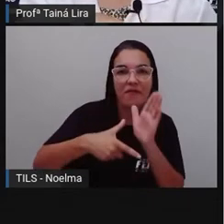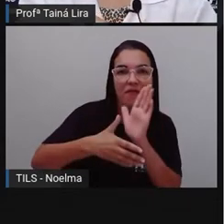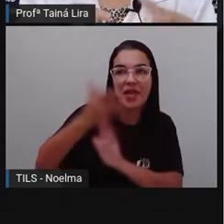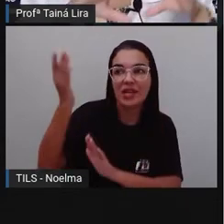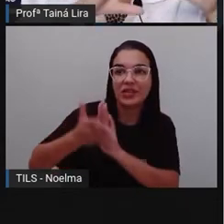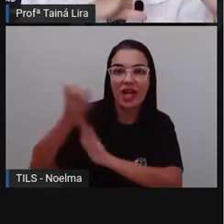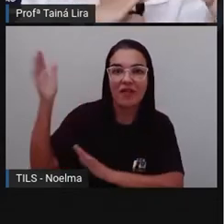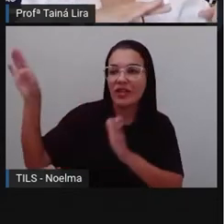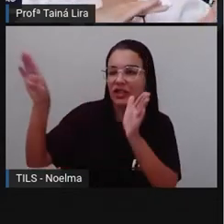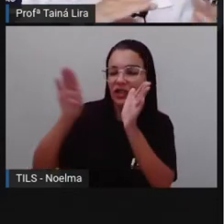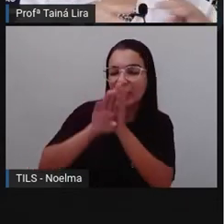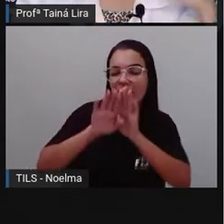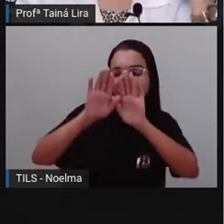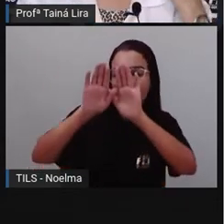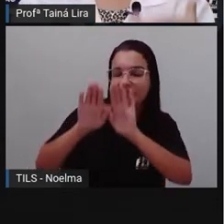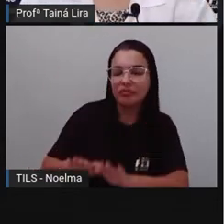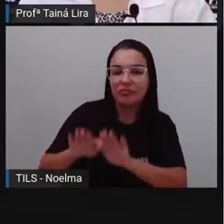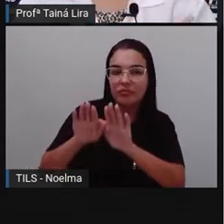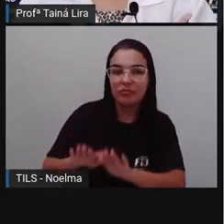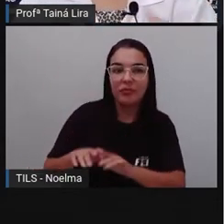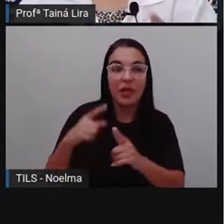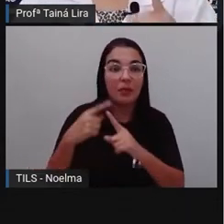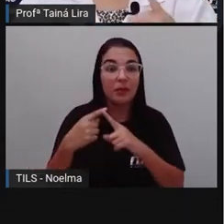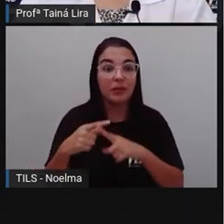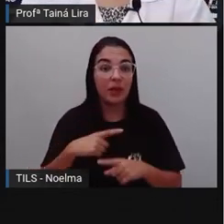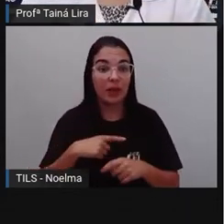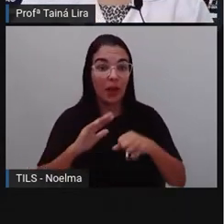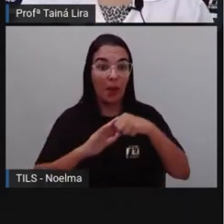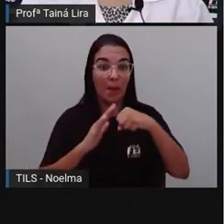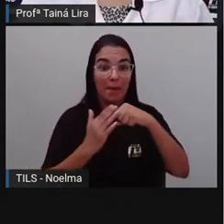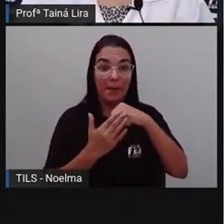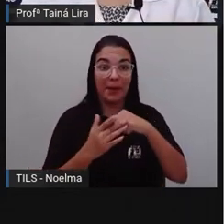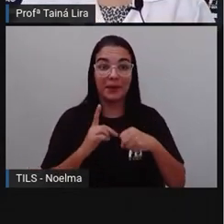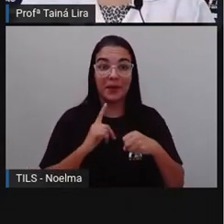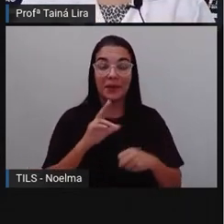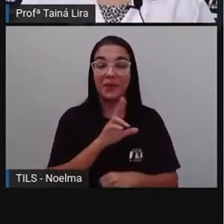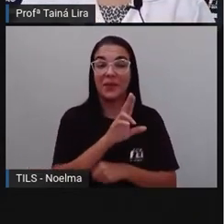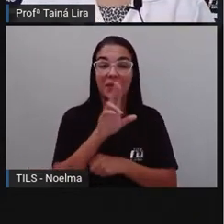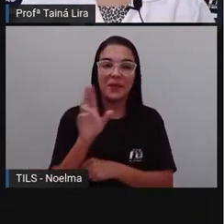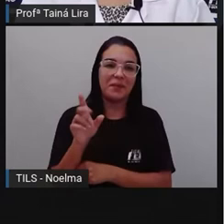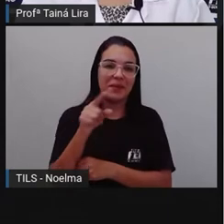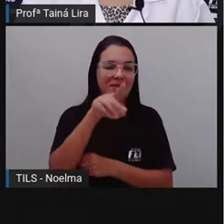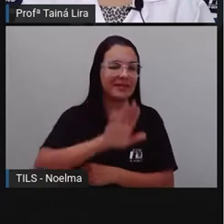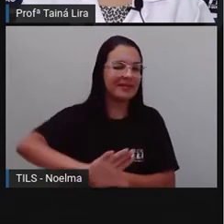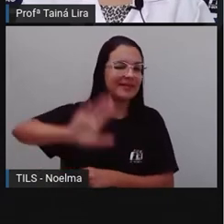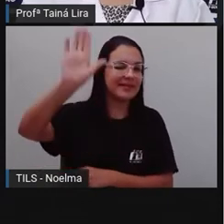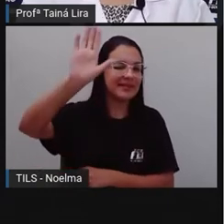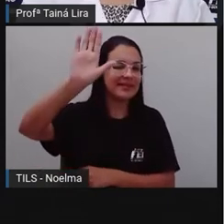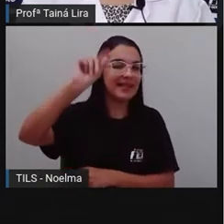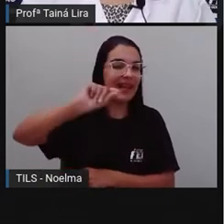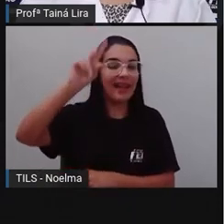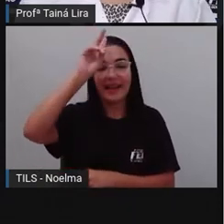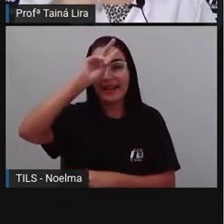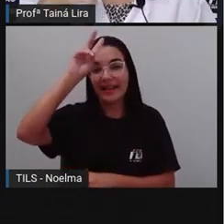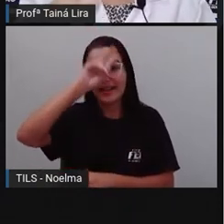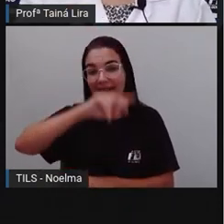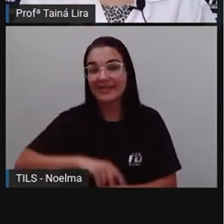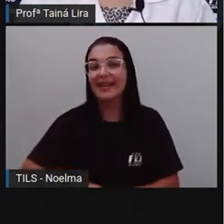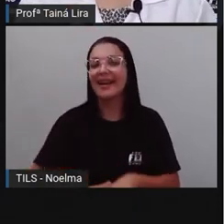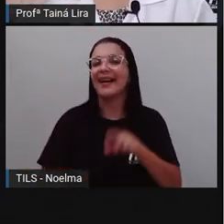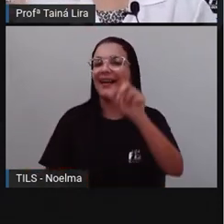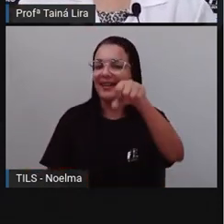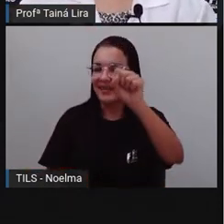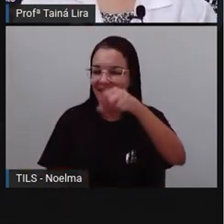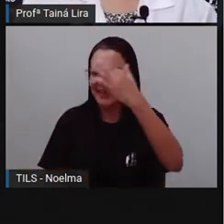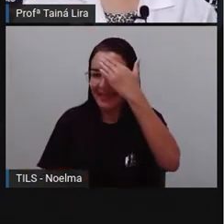Descanso, onde ele descansava, por isso que o bairro tem esse nome. Quem lembra? Levanta aí a mão para a Pró ver. Ah, eu